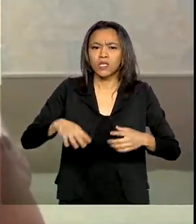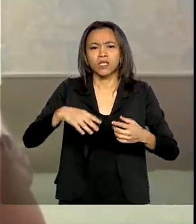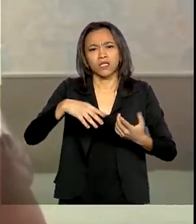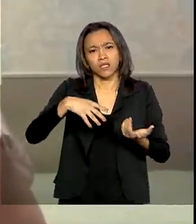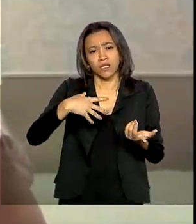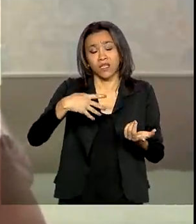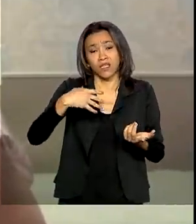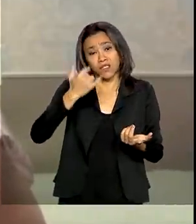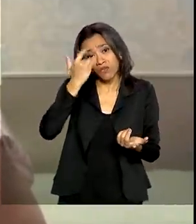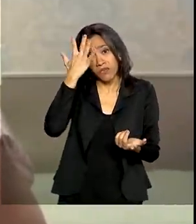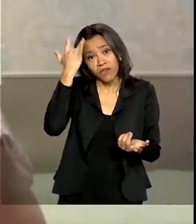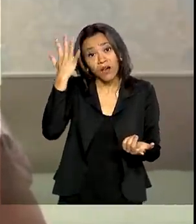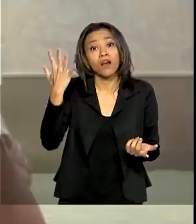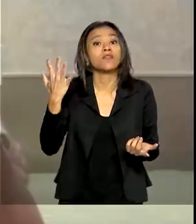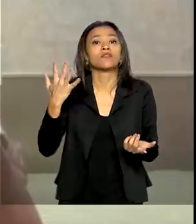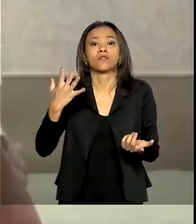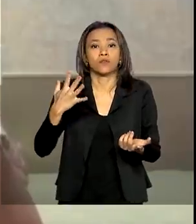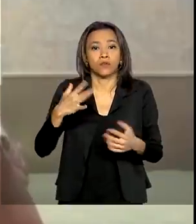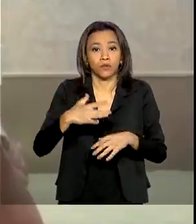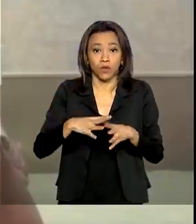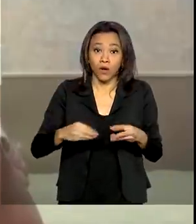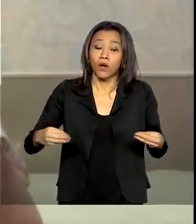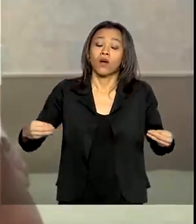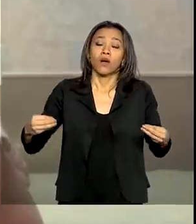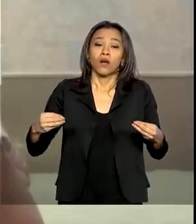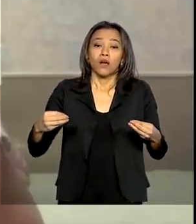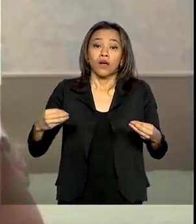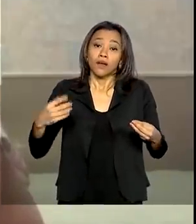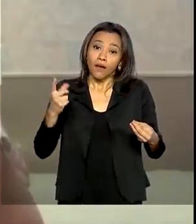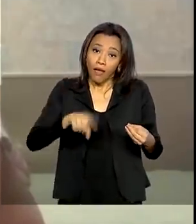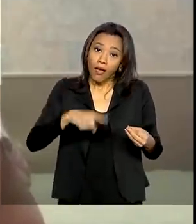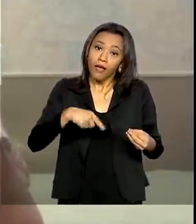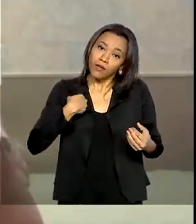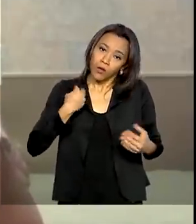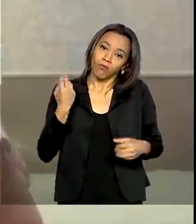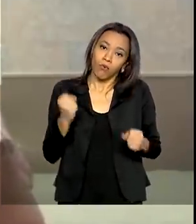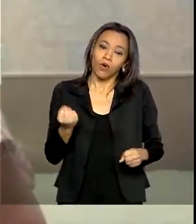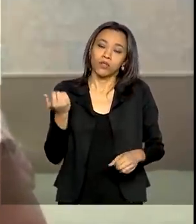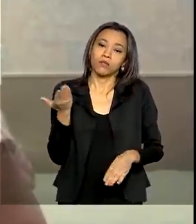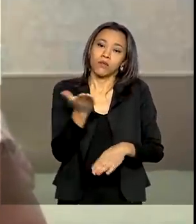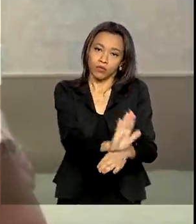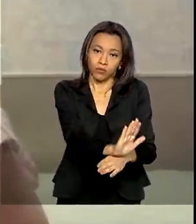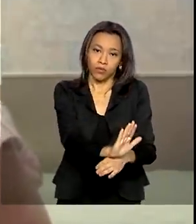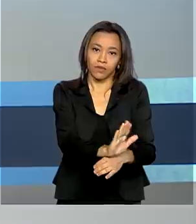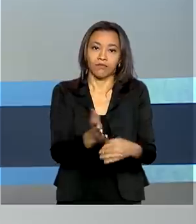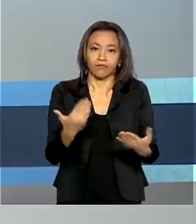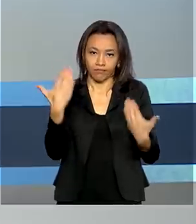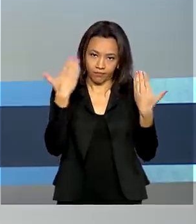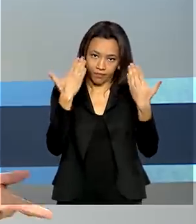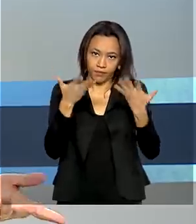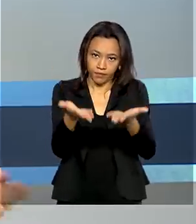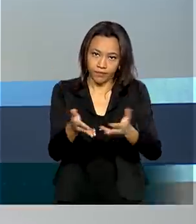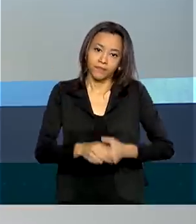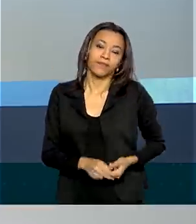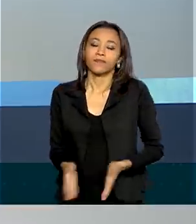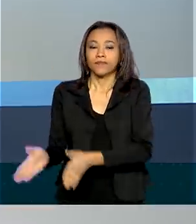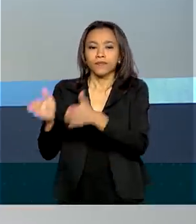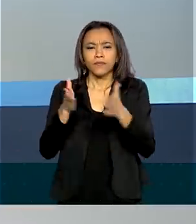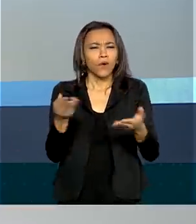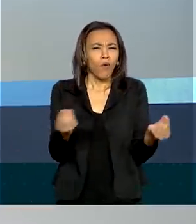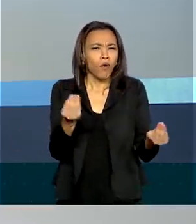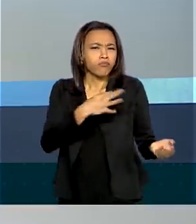mais facilmente curadas. É o que eu entendo e a contribuição que eu posso dar neste momento. Para se